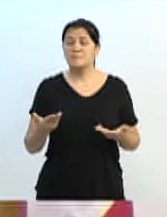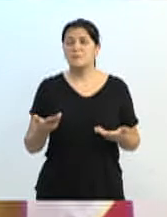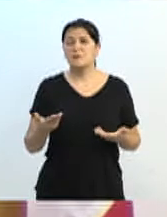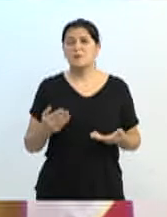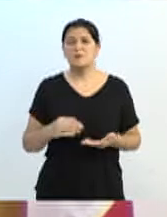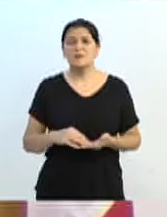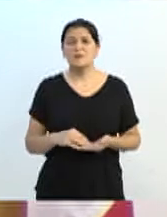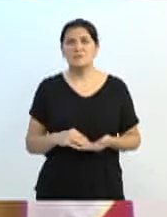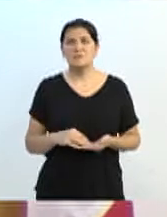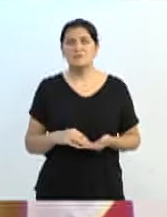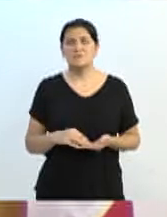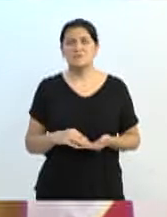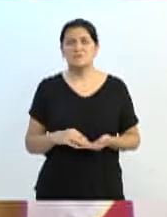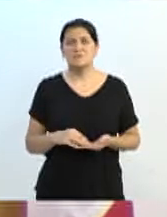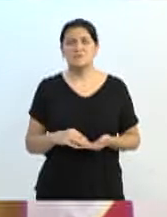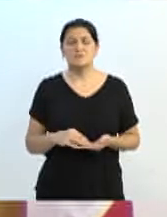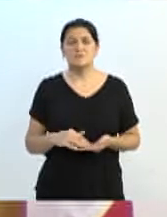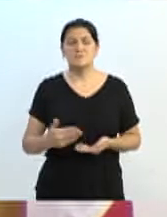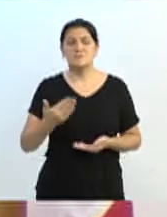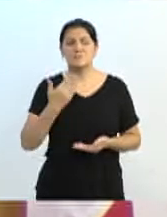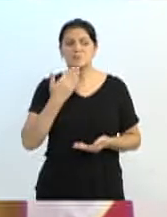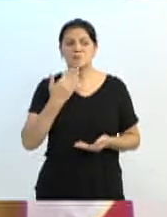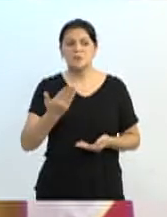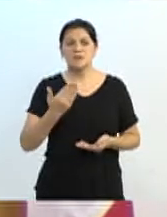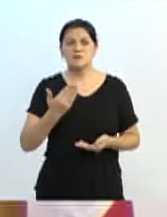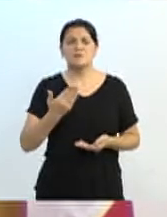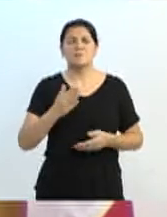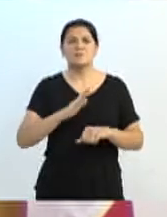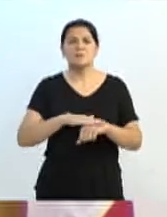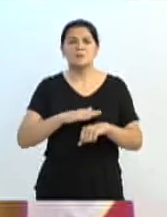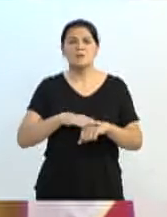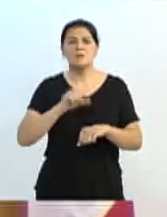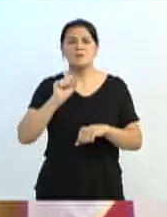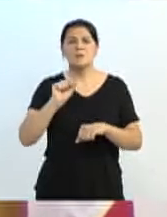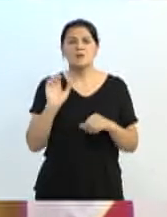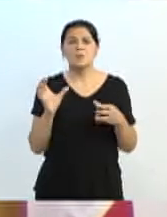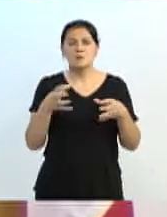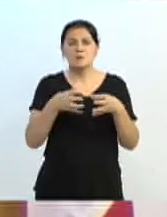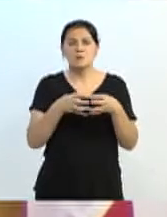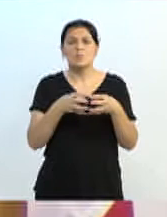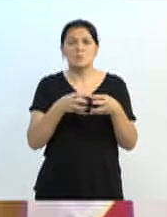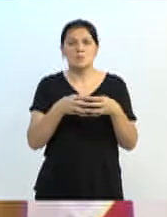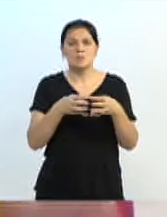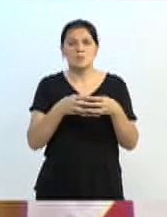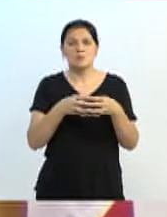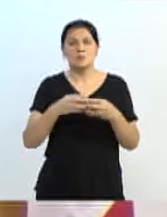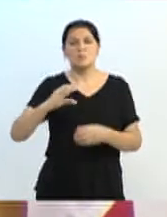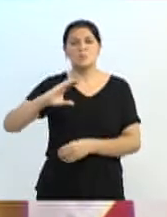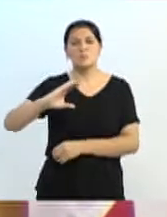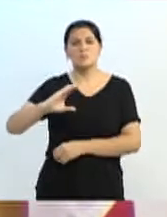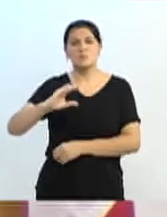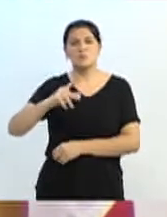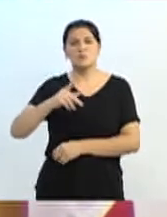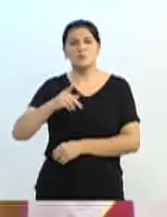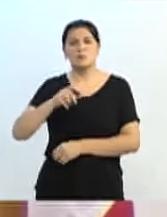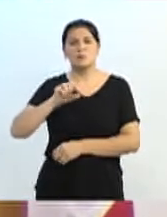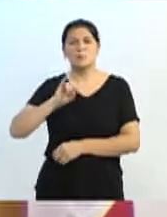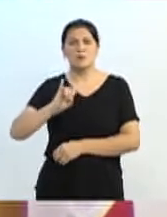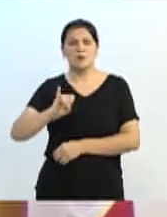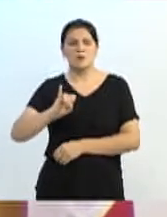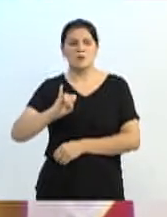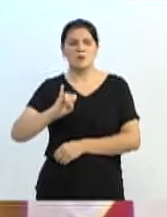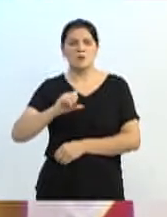signatário, seu presidente, dessa abertura, dessa comissão? Quando se fala CPI, CPI é